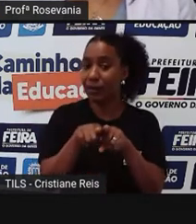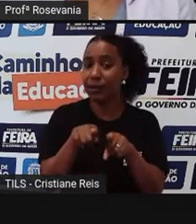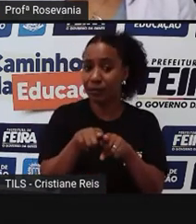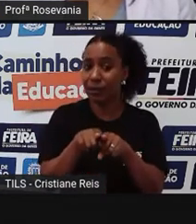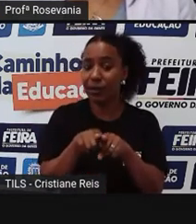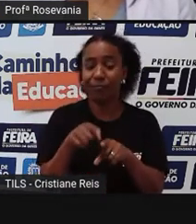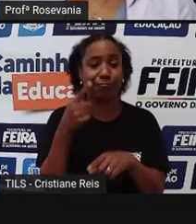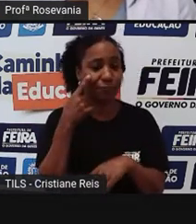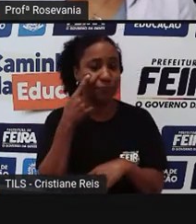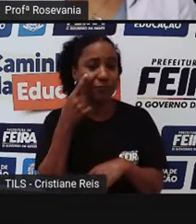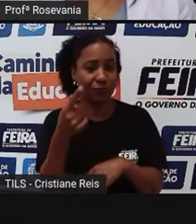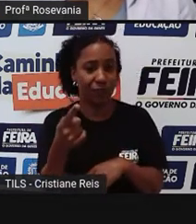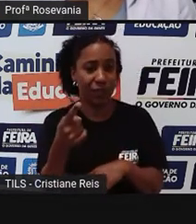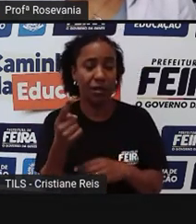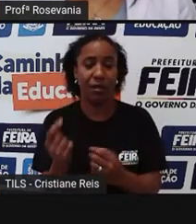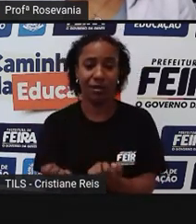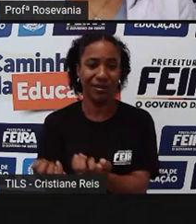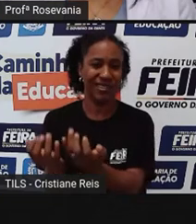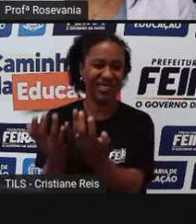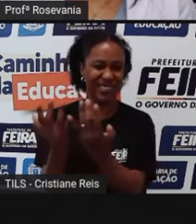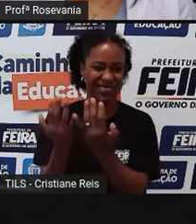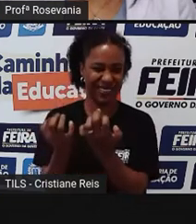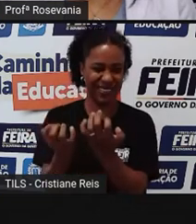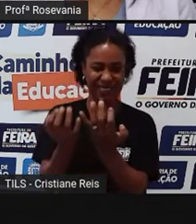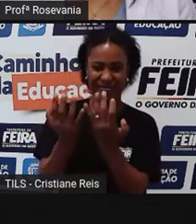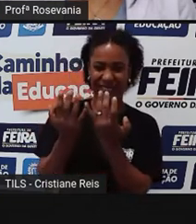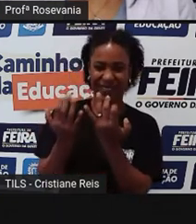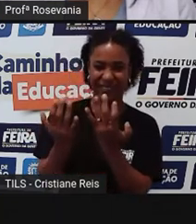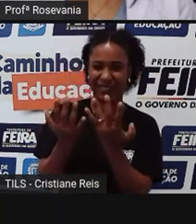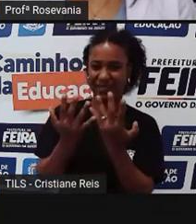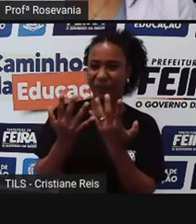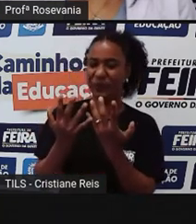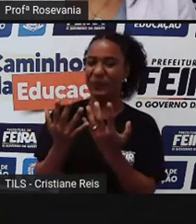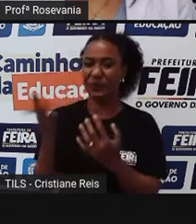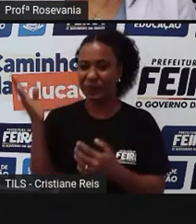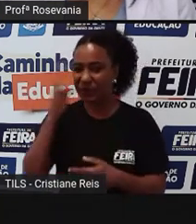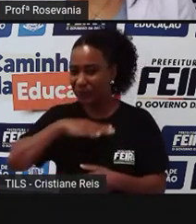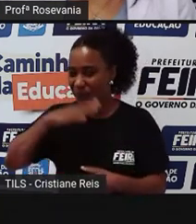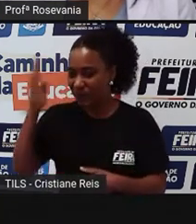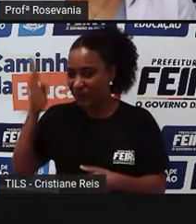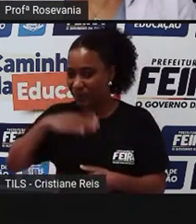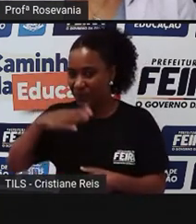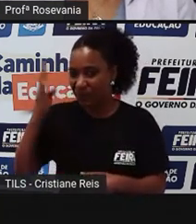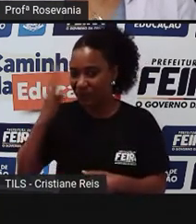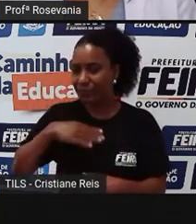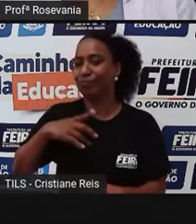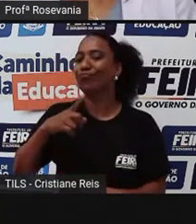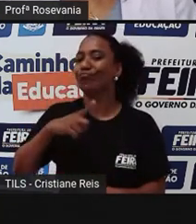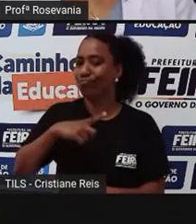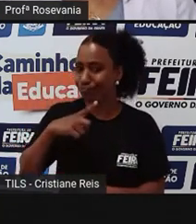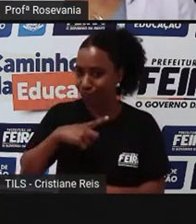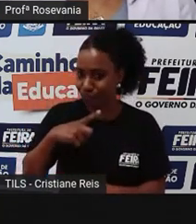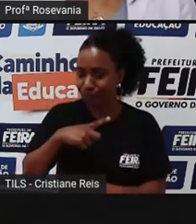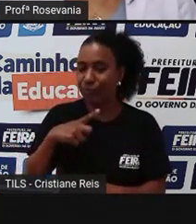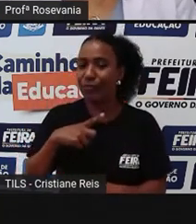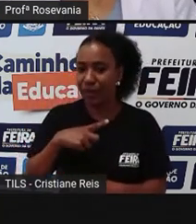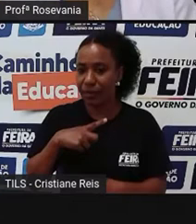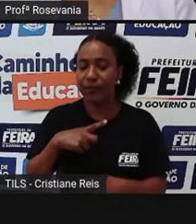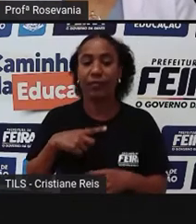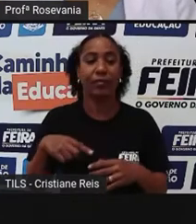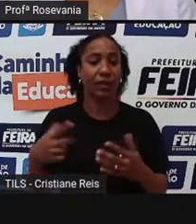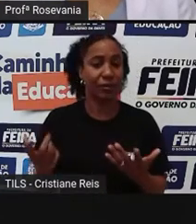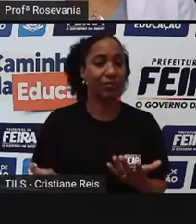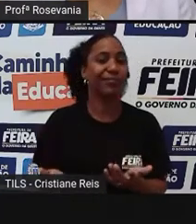infelizmente, né, denotam aí a ideia de poluição. Aí, o desmatamento da mata ciliar, as queimadas, o